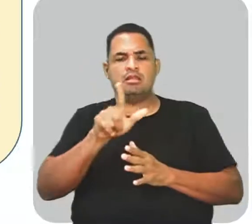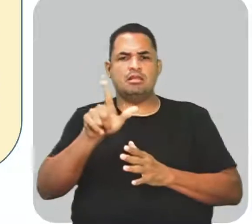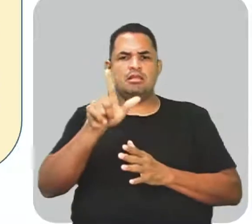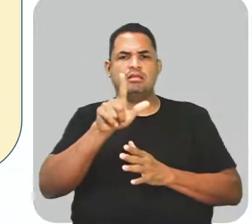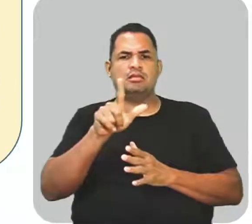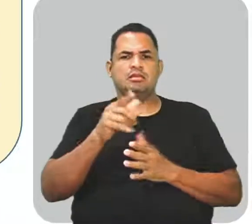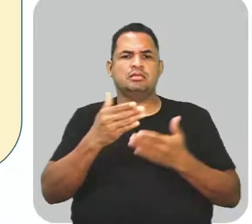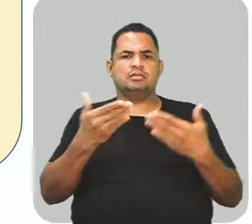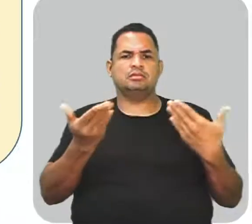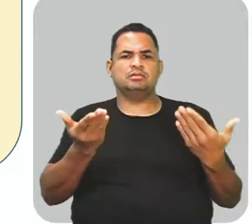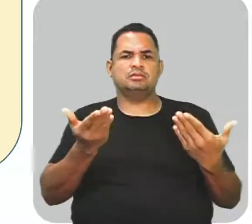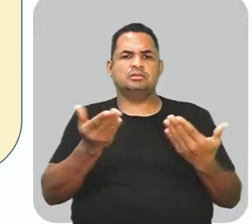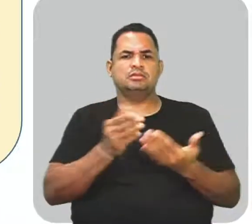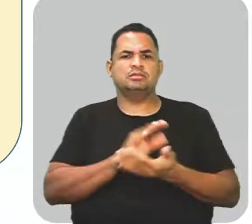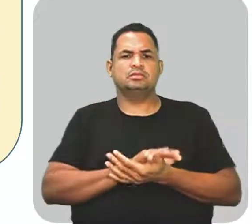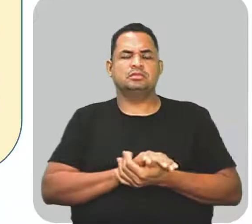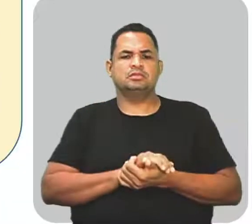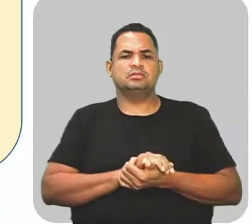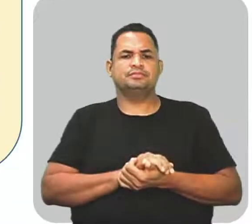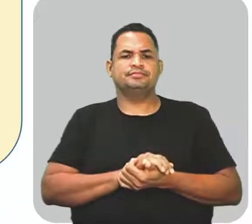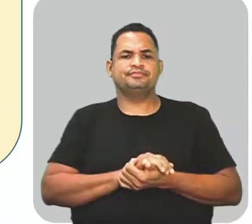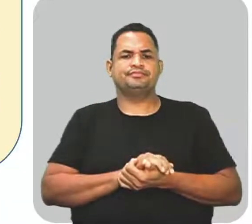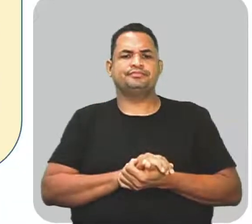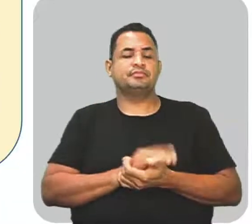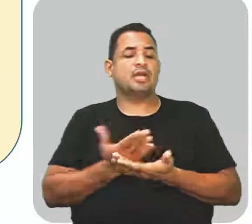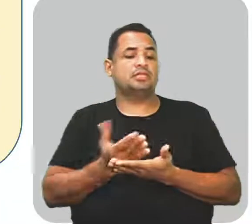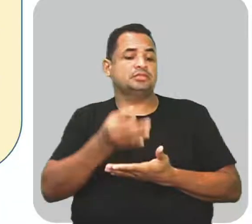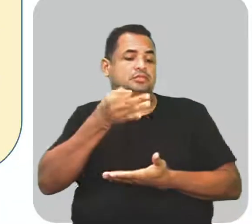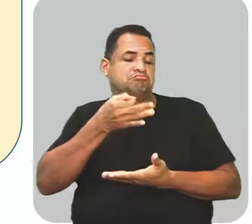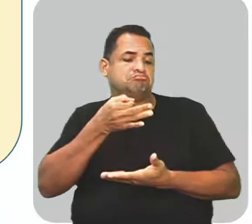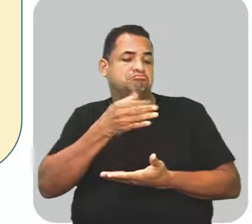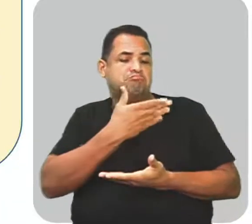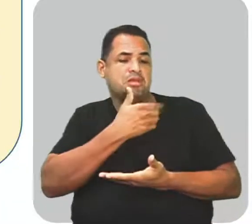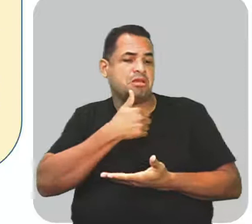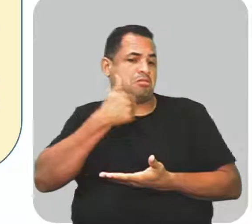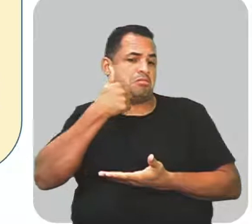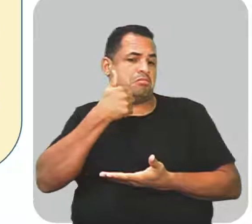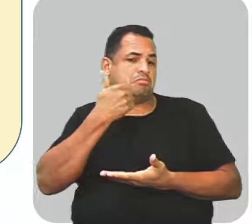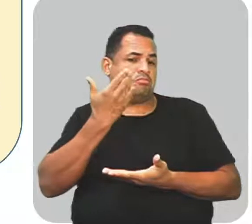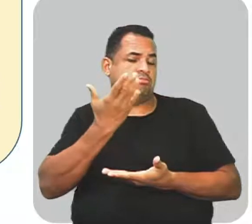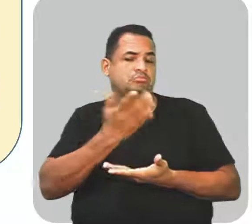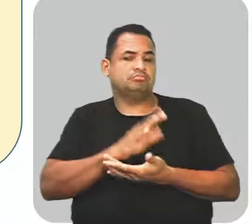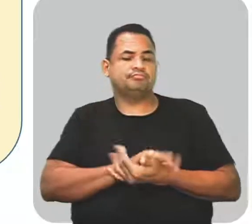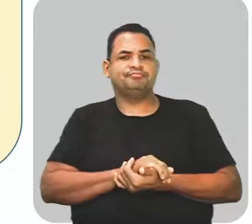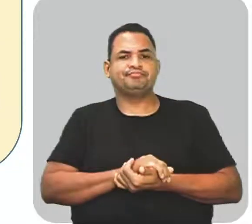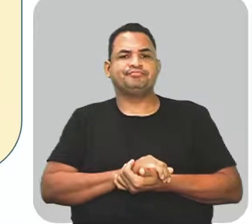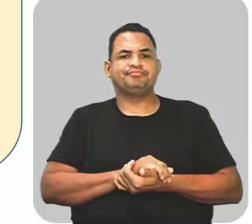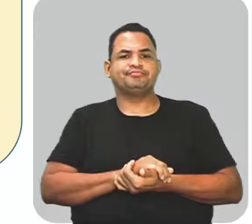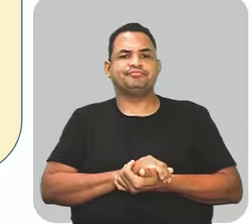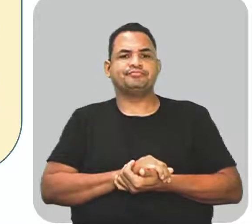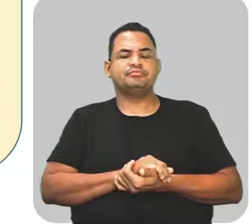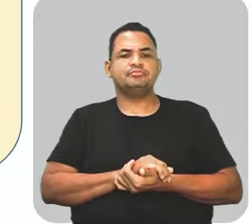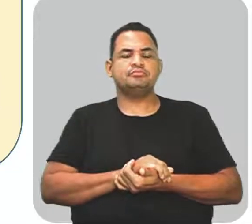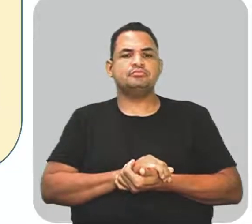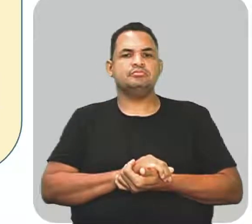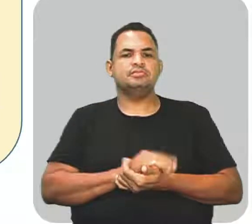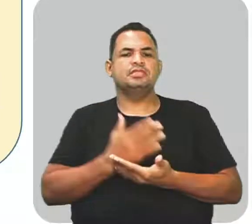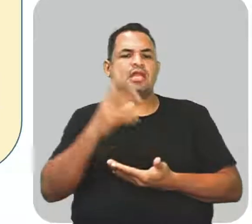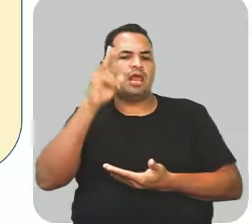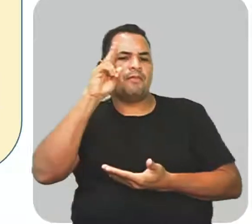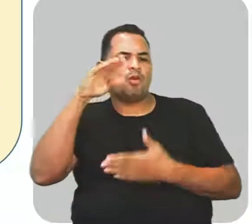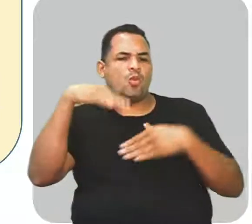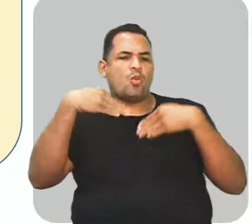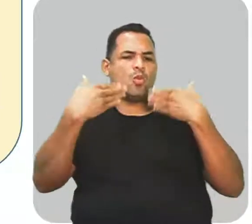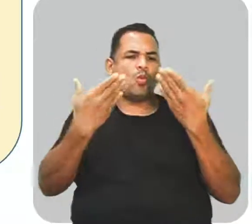Vamos dizer assim, mais confortável, mais adequado. Exatamente na literatura. Lembra quando a gente está tratando